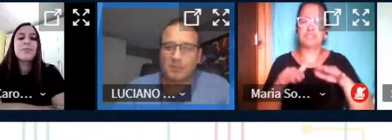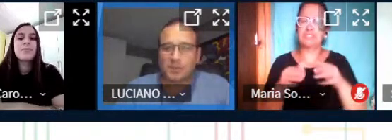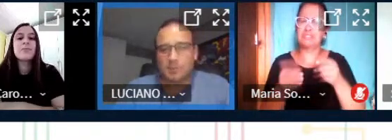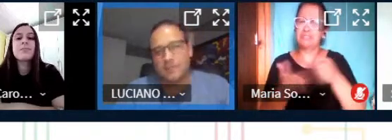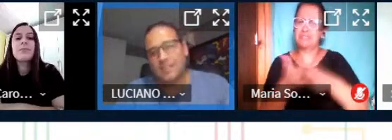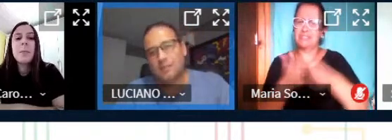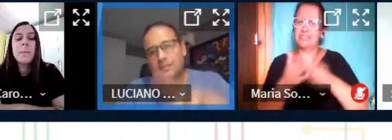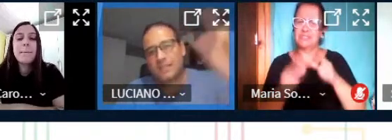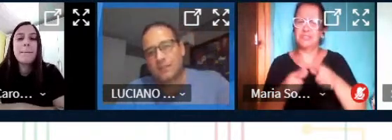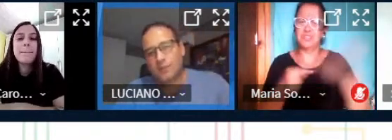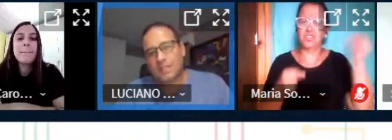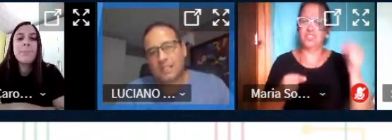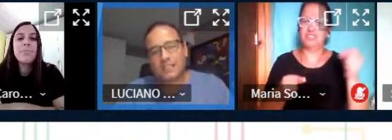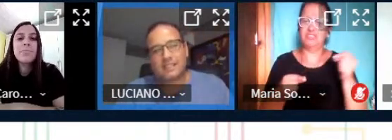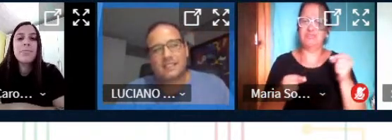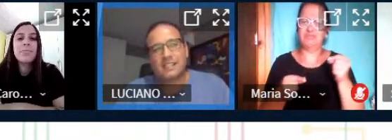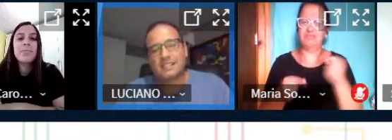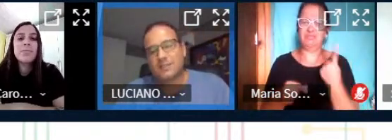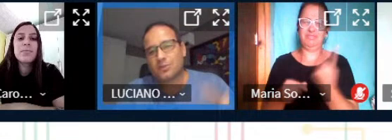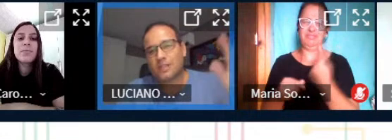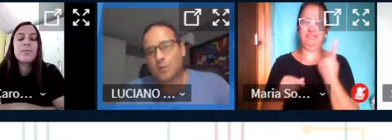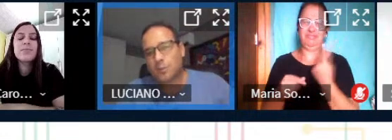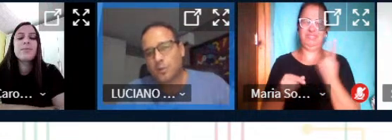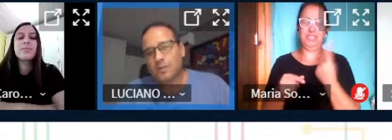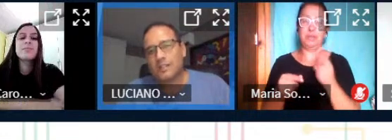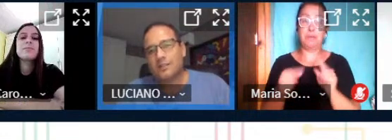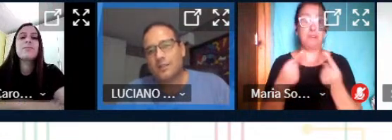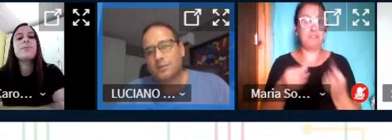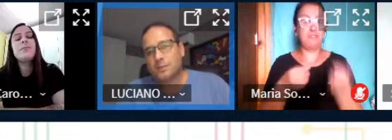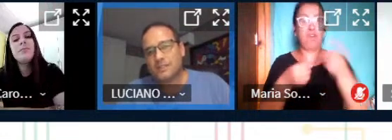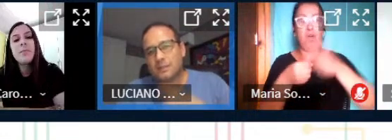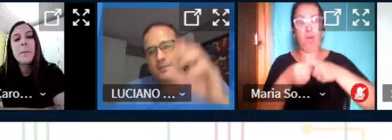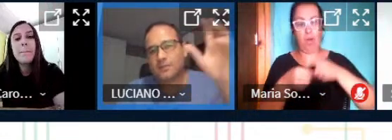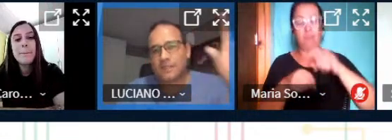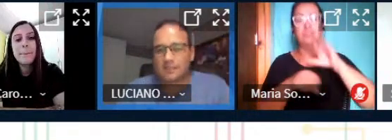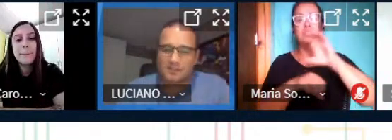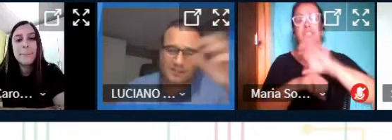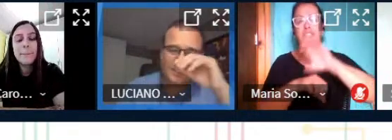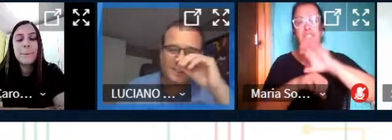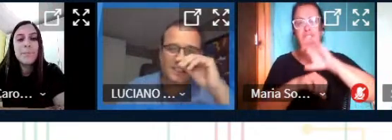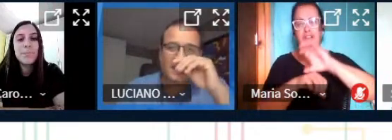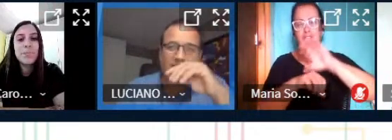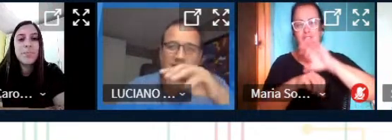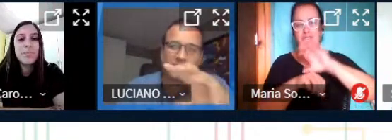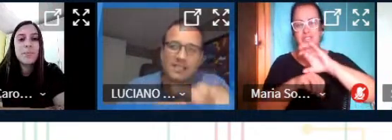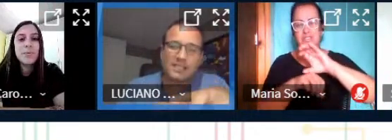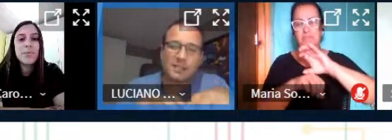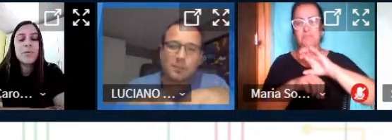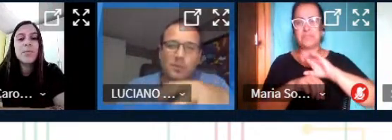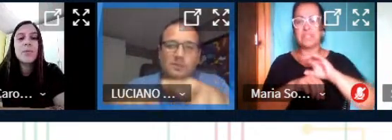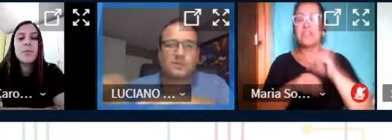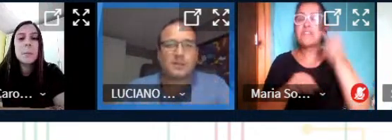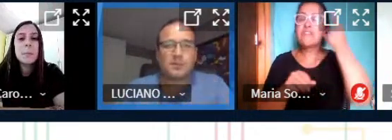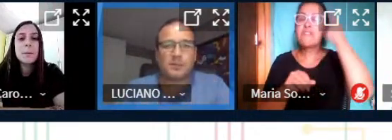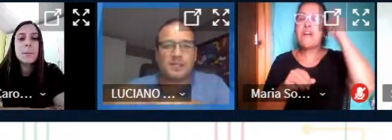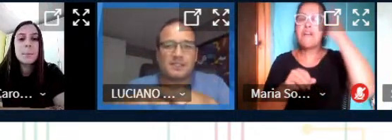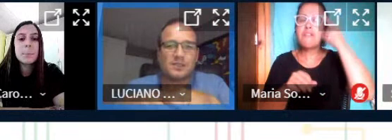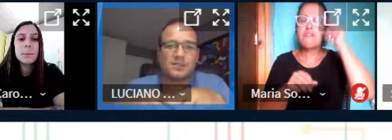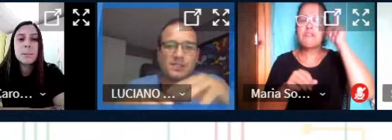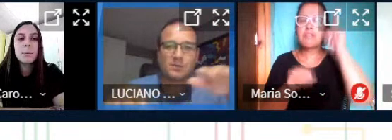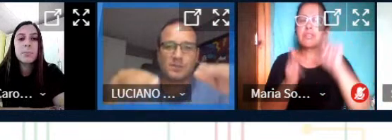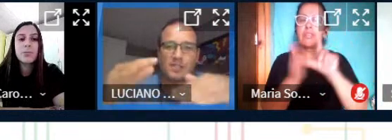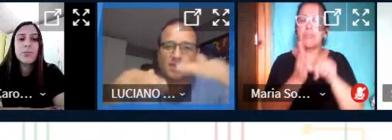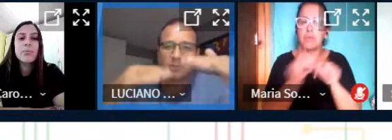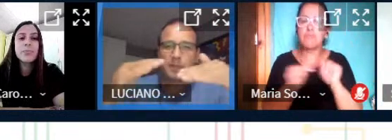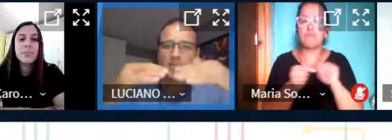fazer por conta própria mas tem que voltar lá na ciência estudar um pouco ver os princípios ver as ideias e aí depois botar a mão na